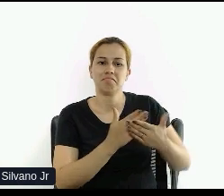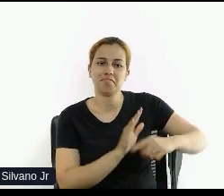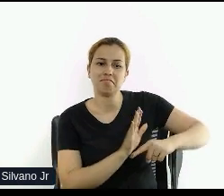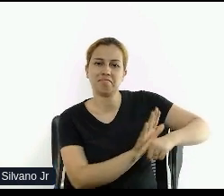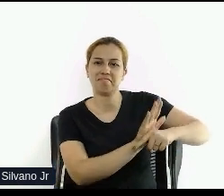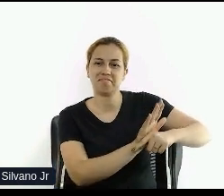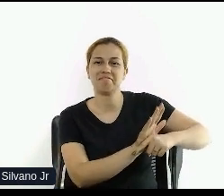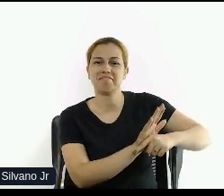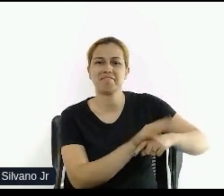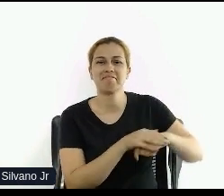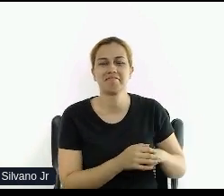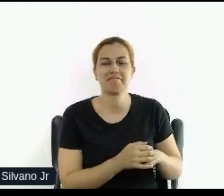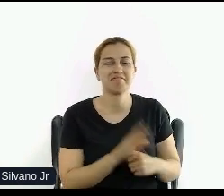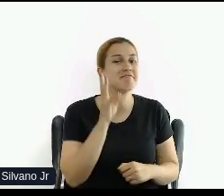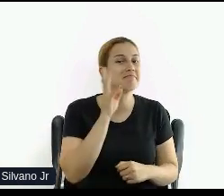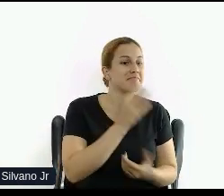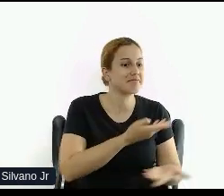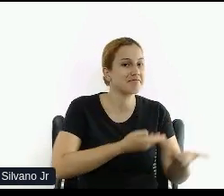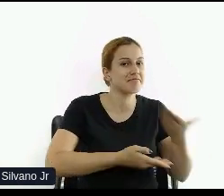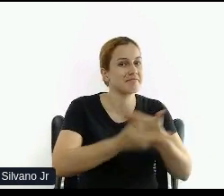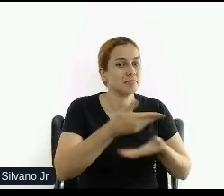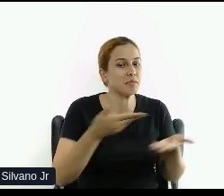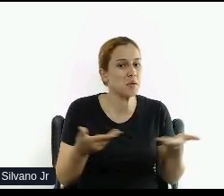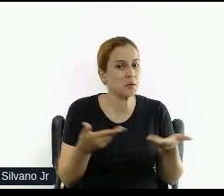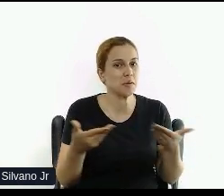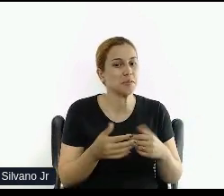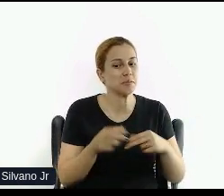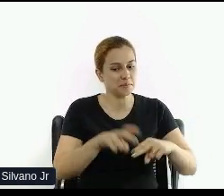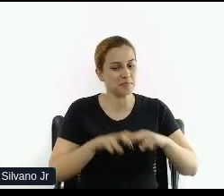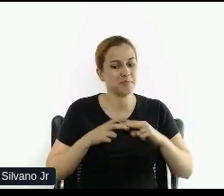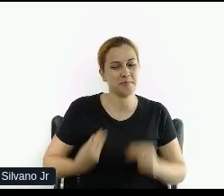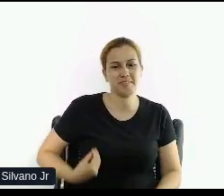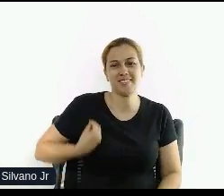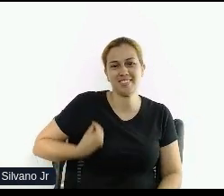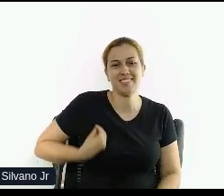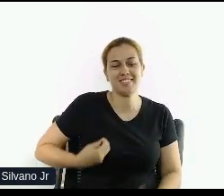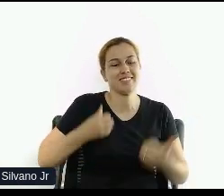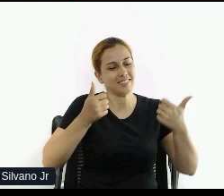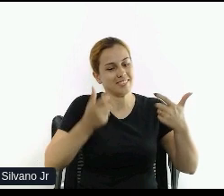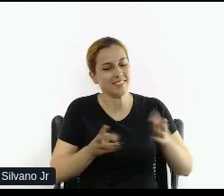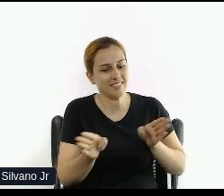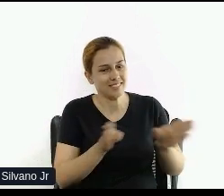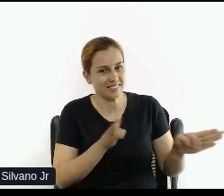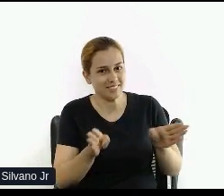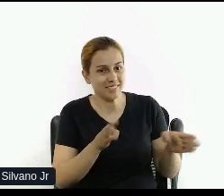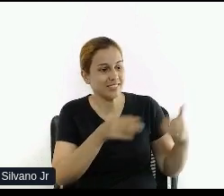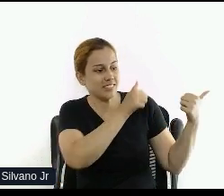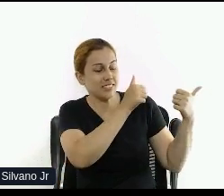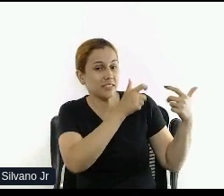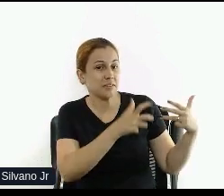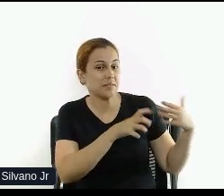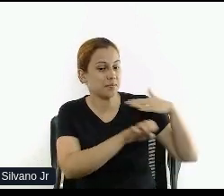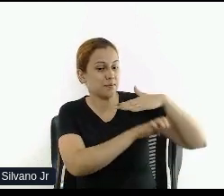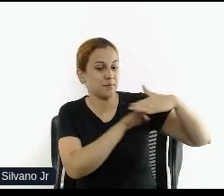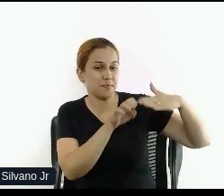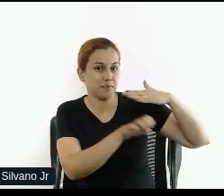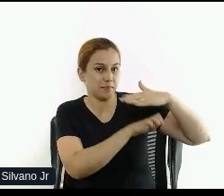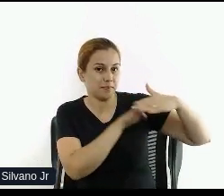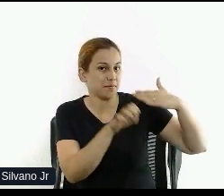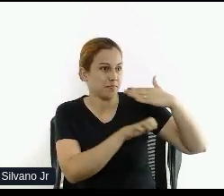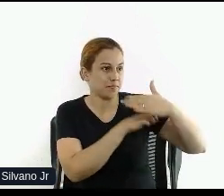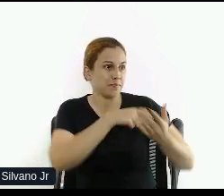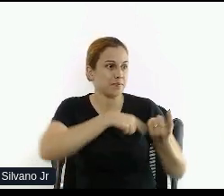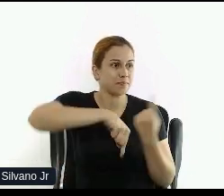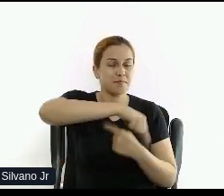Então, esse é o nosso recurso hoje e por isso que eu estou falando de acessibilidade, estou aqui para contar um pouquinho da relação entre